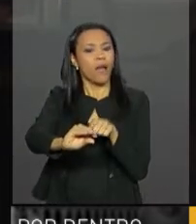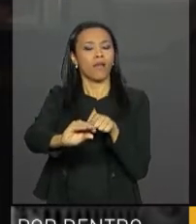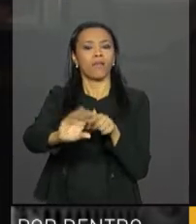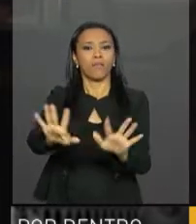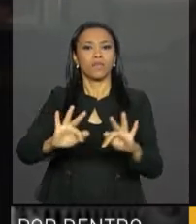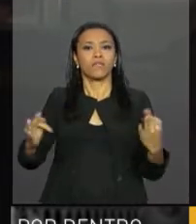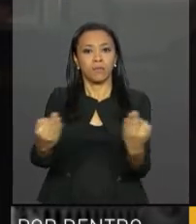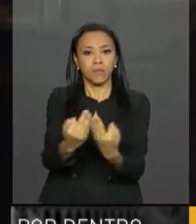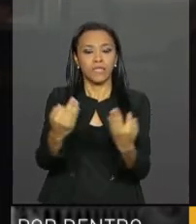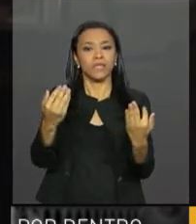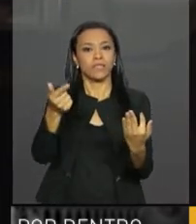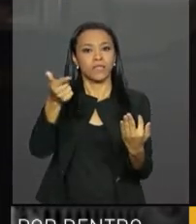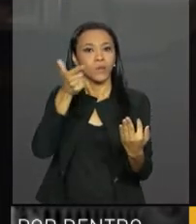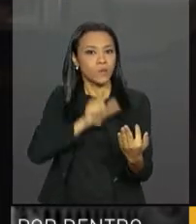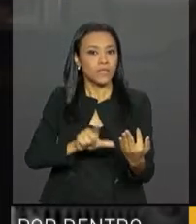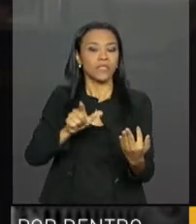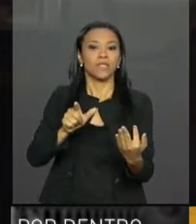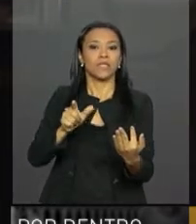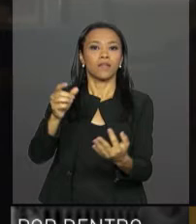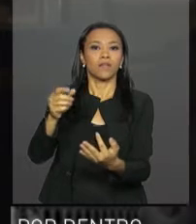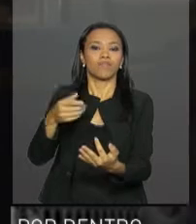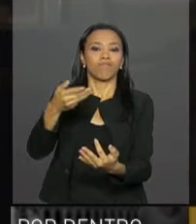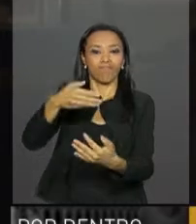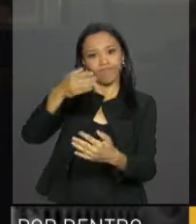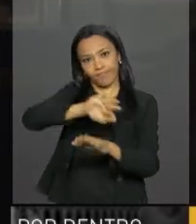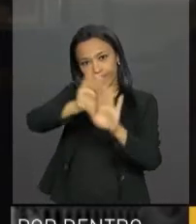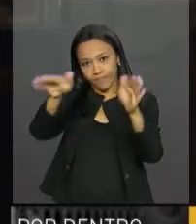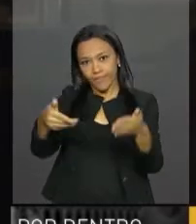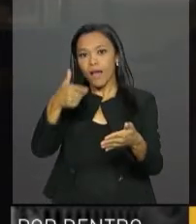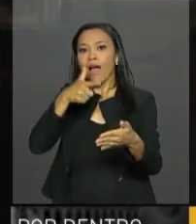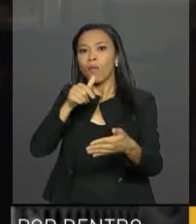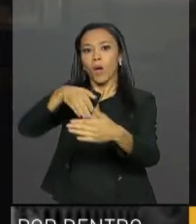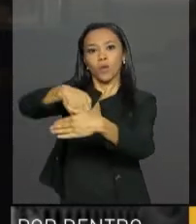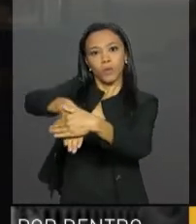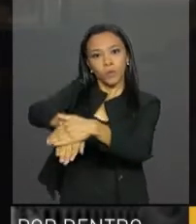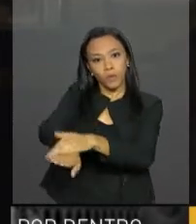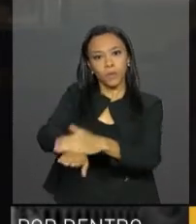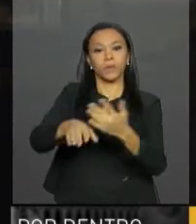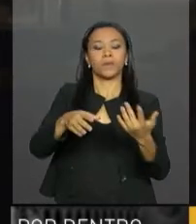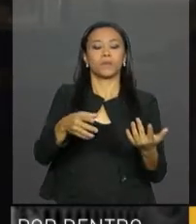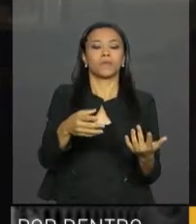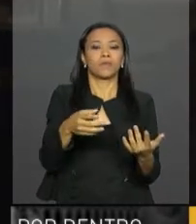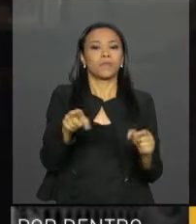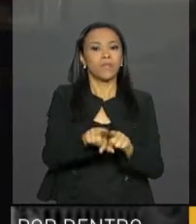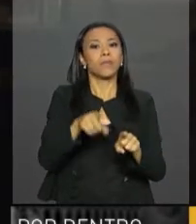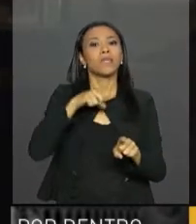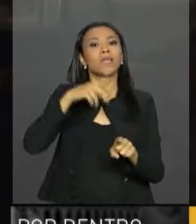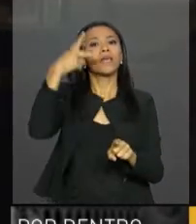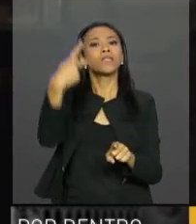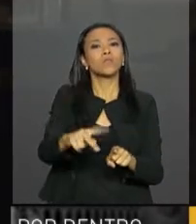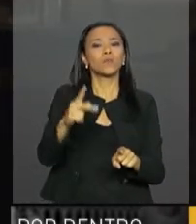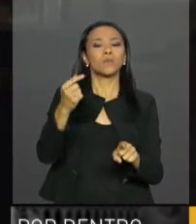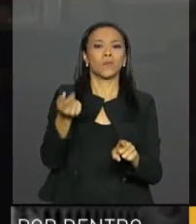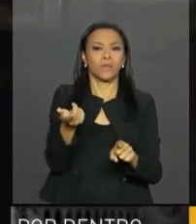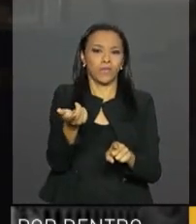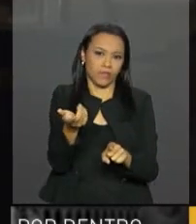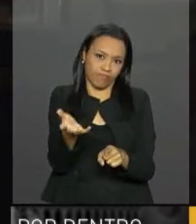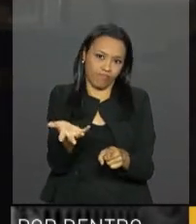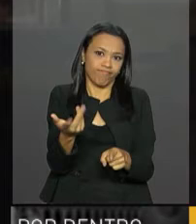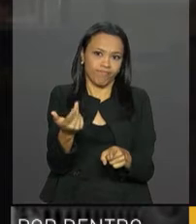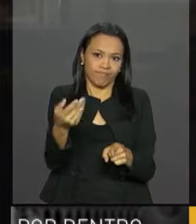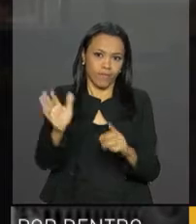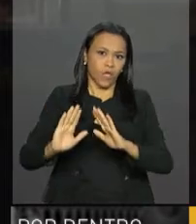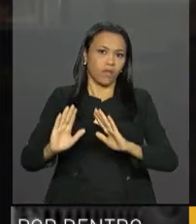capacidade de armazenar água e tenham capacidade de, inclusive, ter a sua pequena rede d'água na